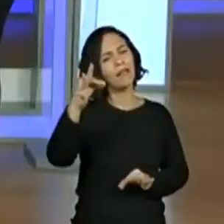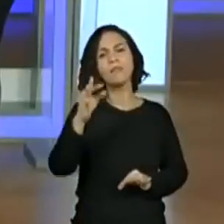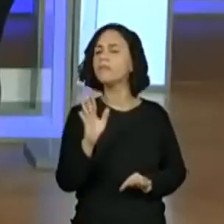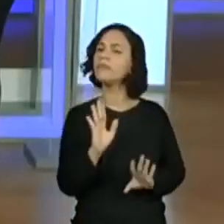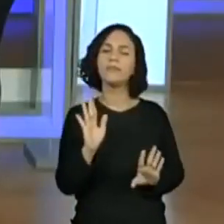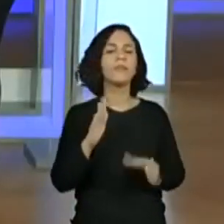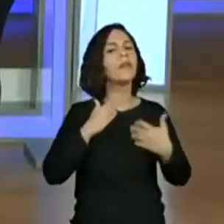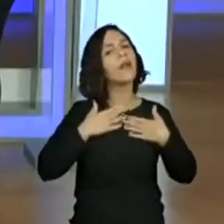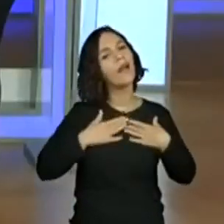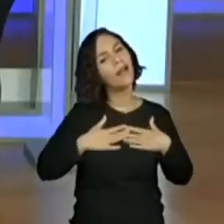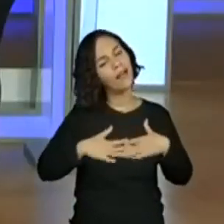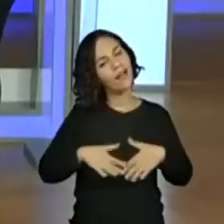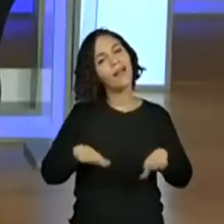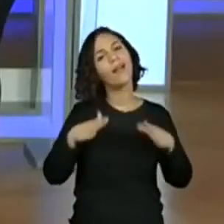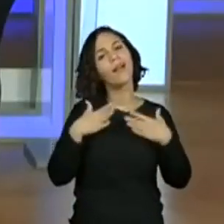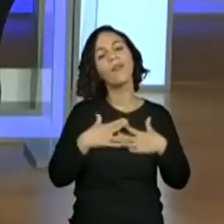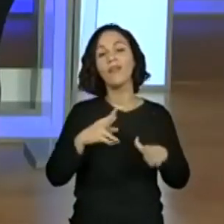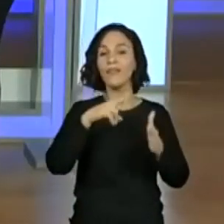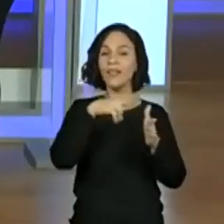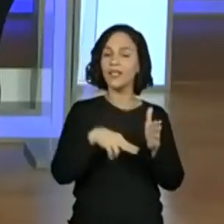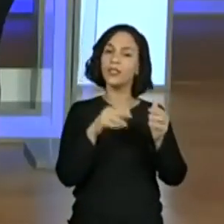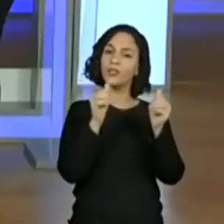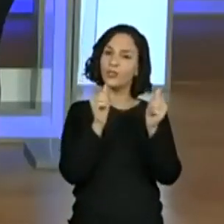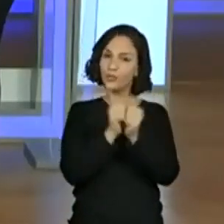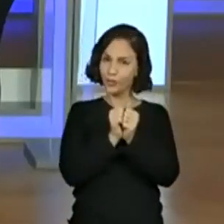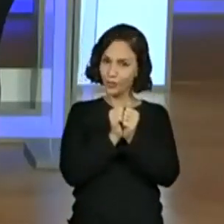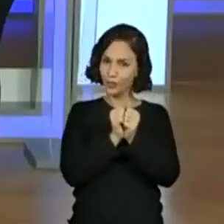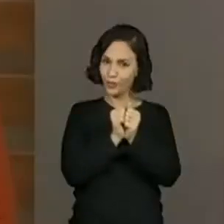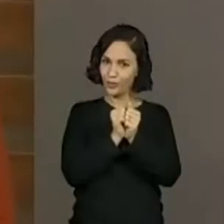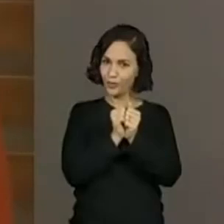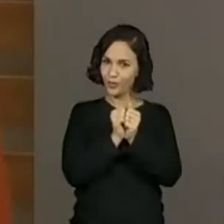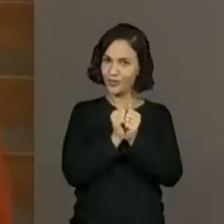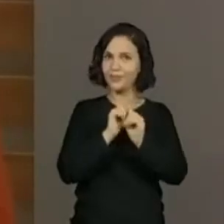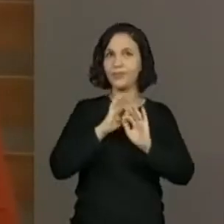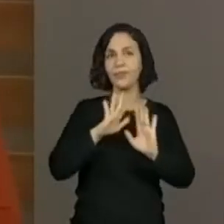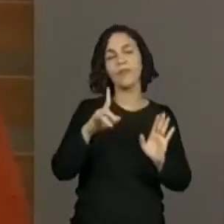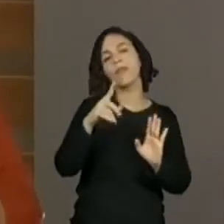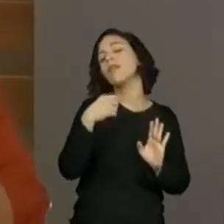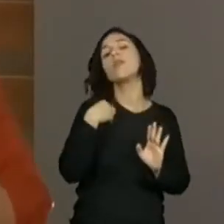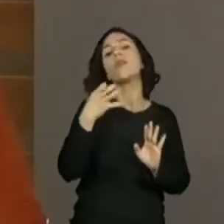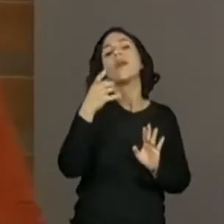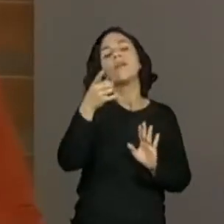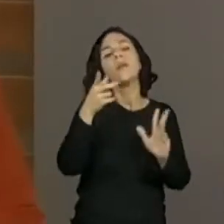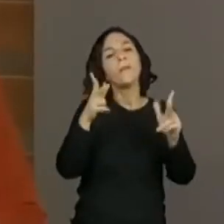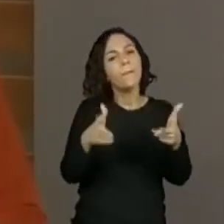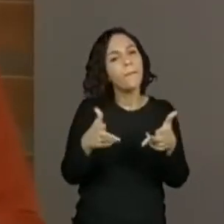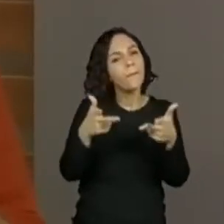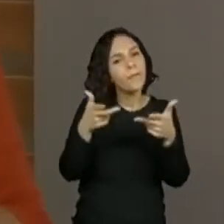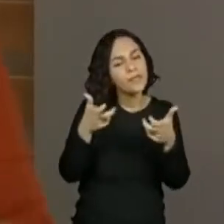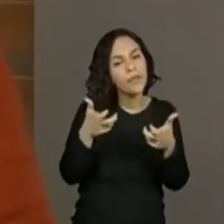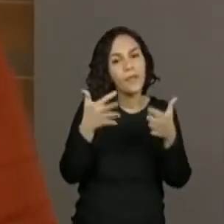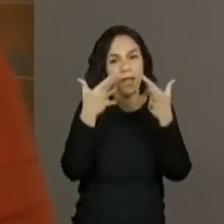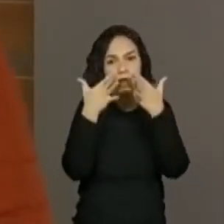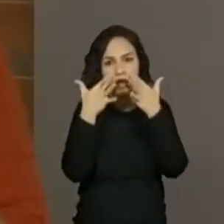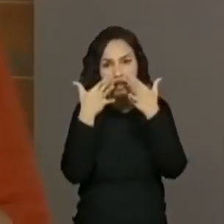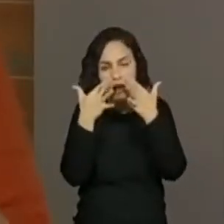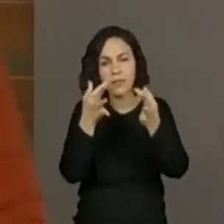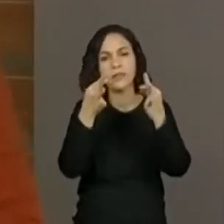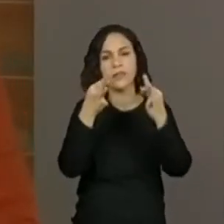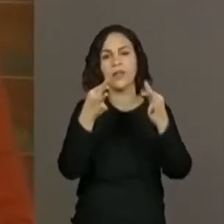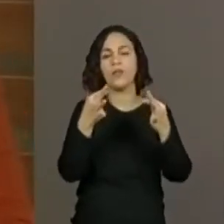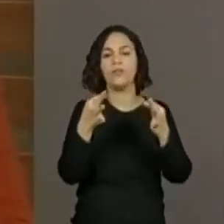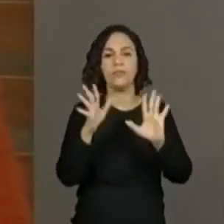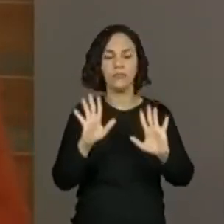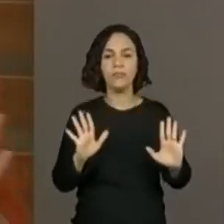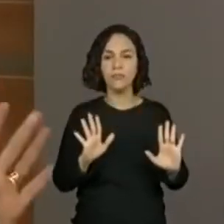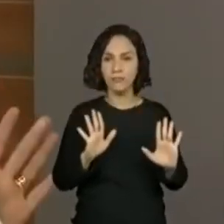Fiquem tranquilos, nós vamos ler juntos. Você só quer que vocês observem, prestem atenção, dediquem toda a atenção aqui para